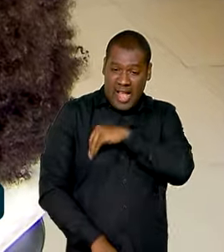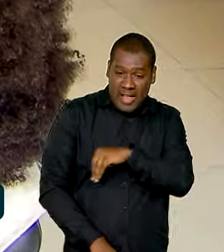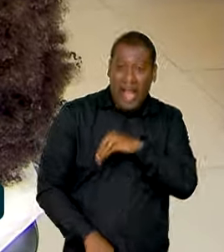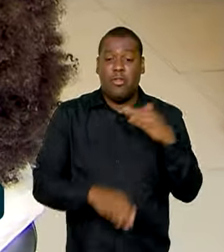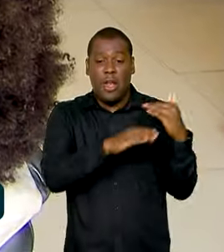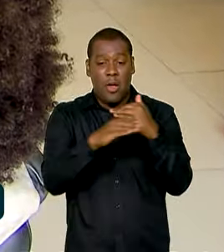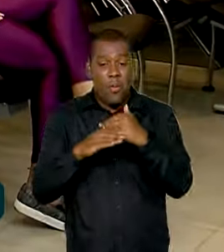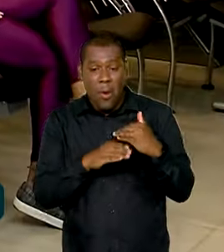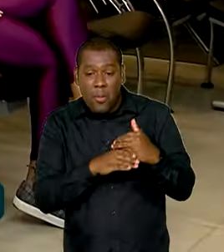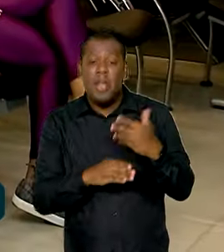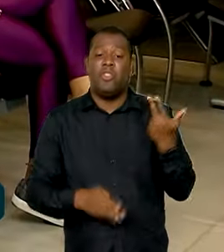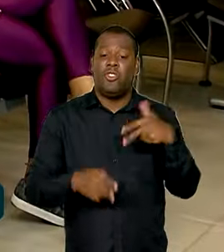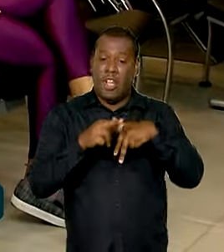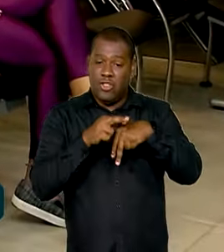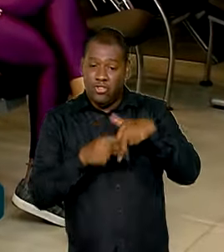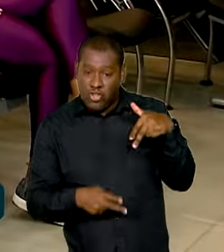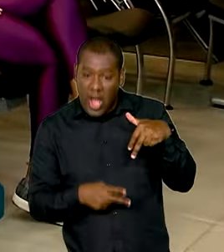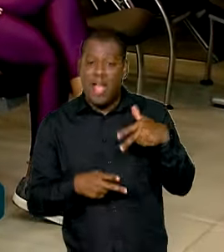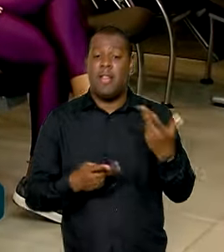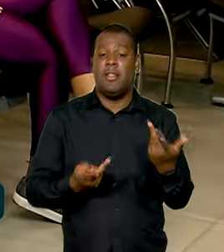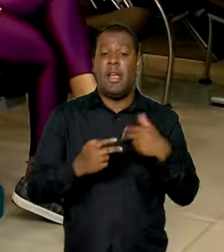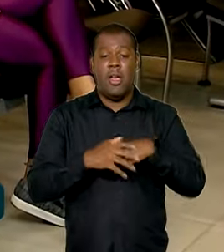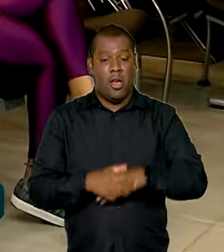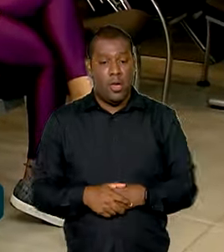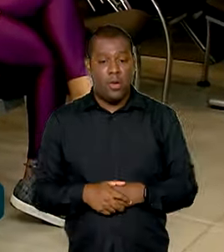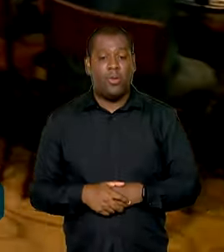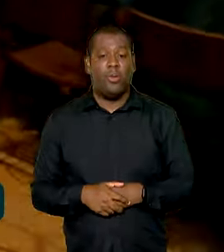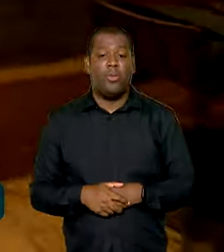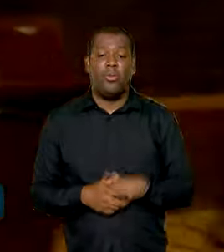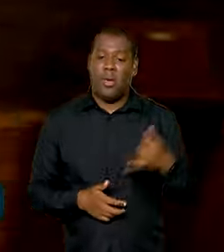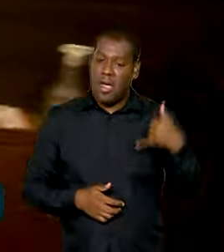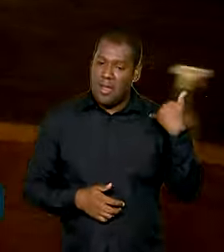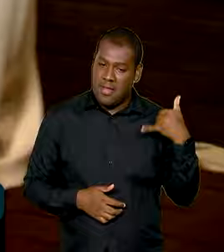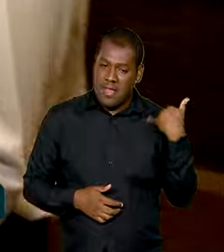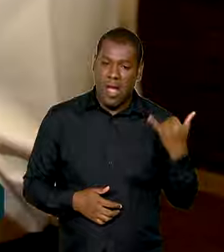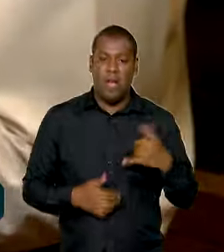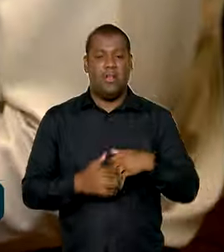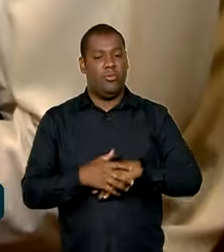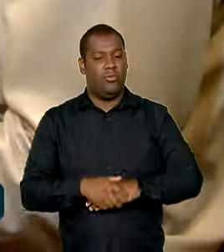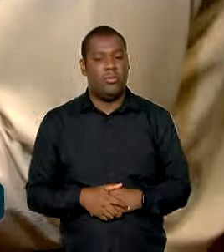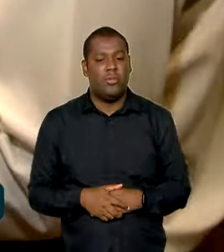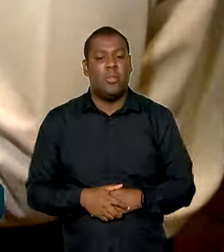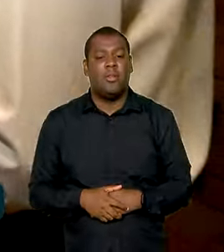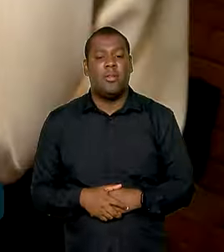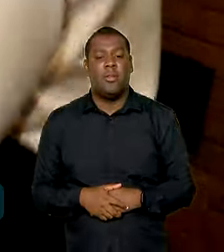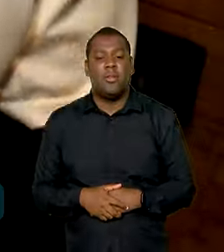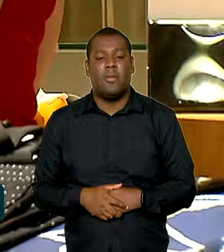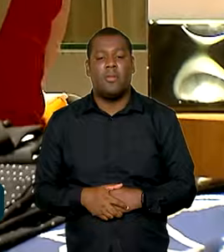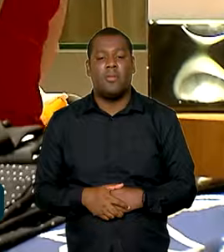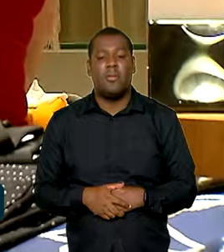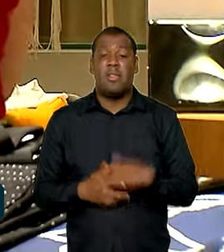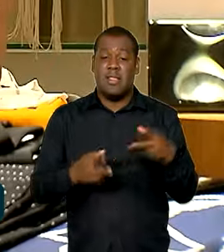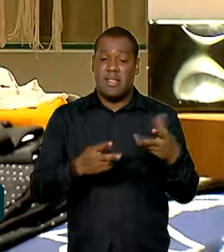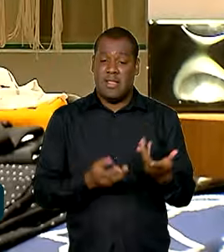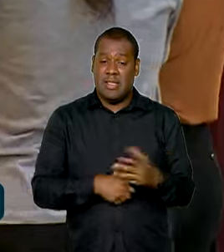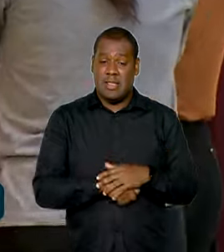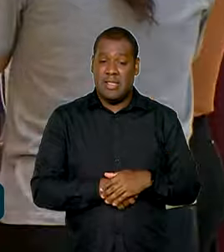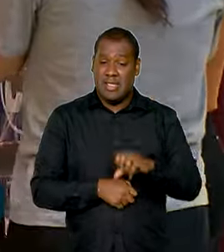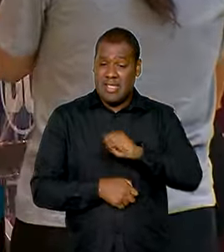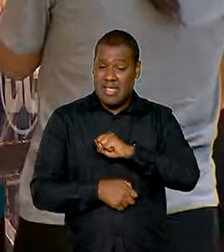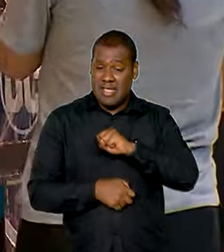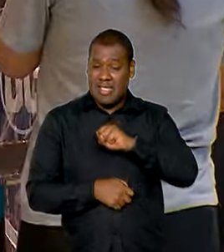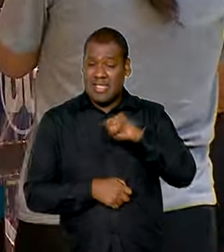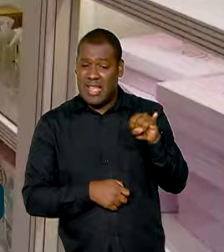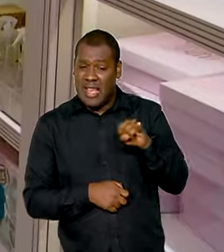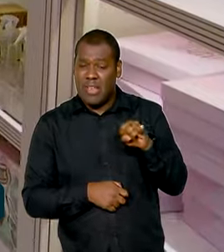meio do I-Social. Mas, com a nova lei, foi incluído um questionário que visa identificar diferenças salariais que não são